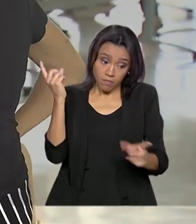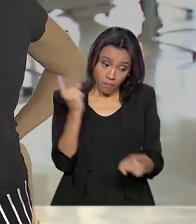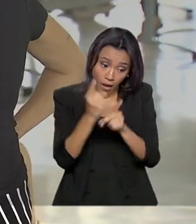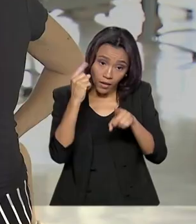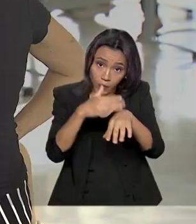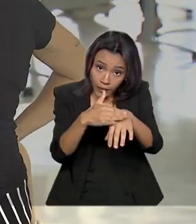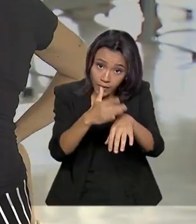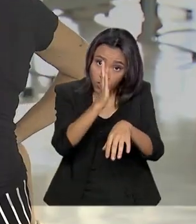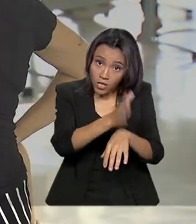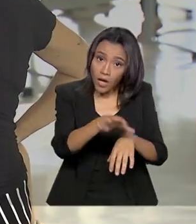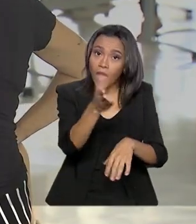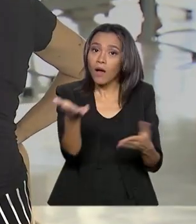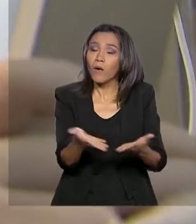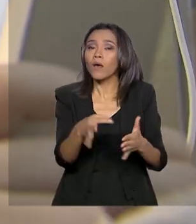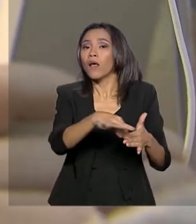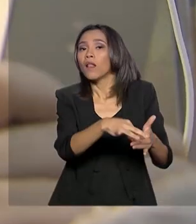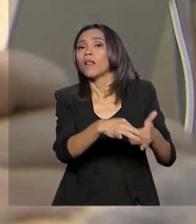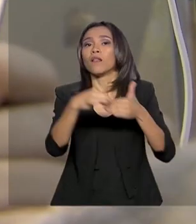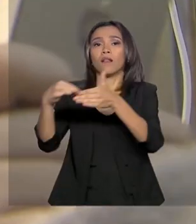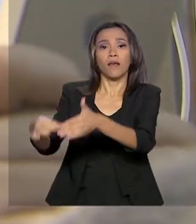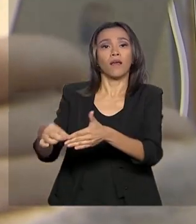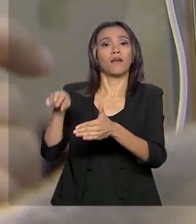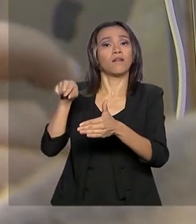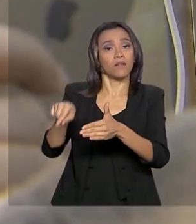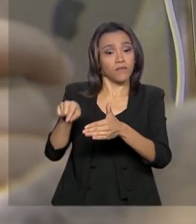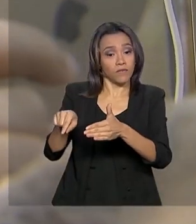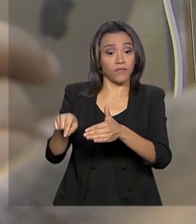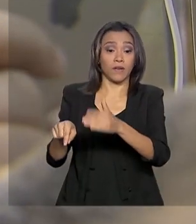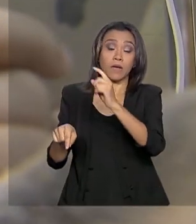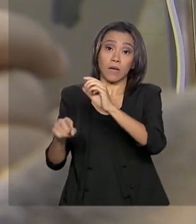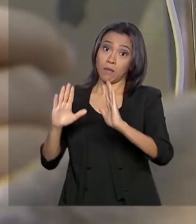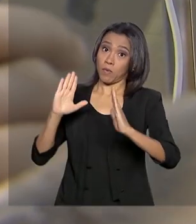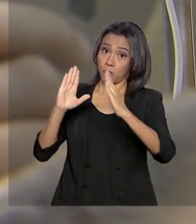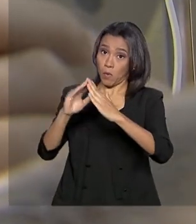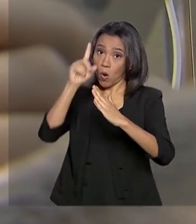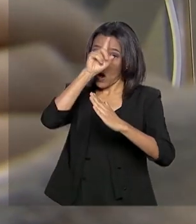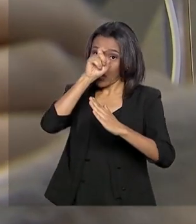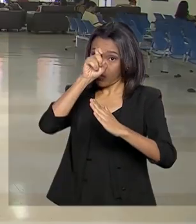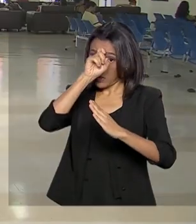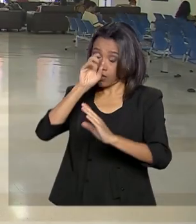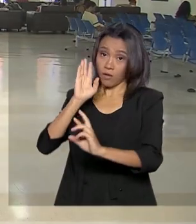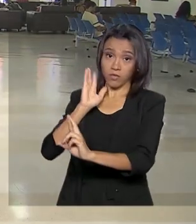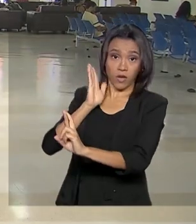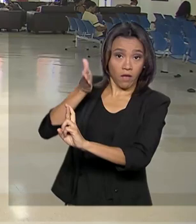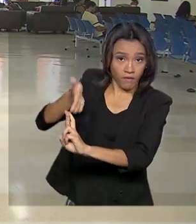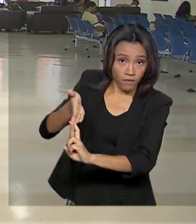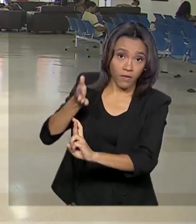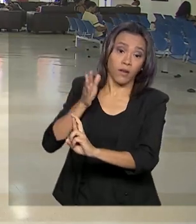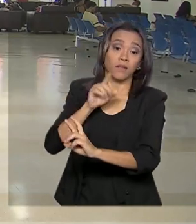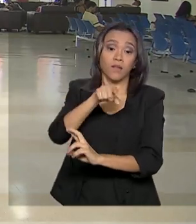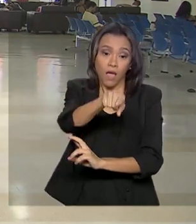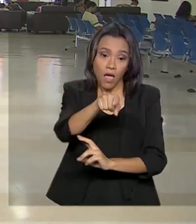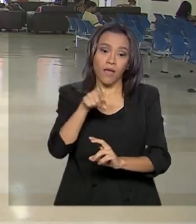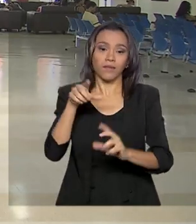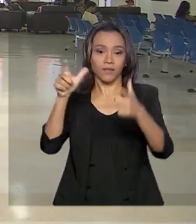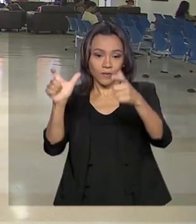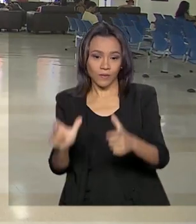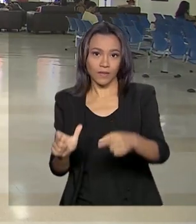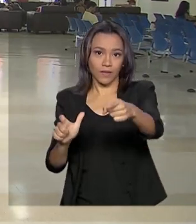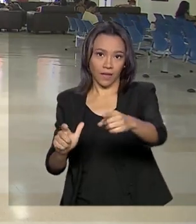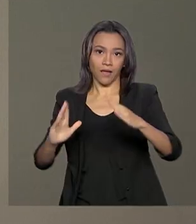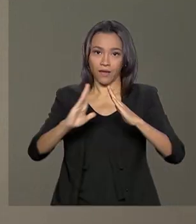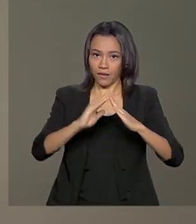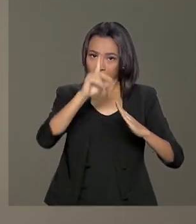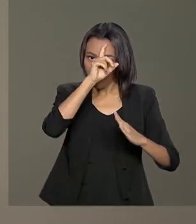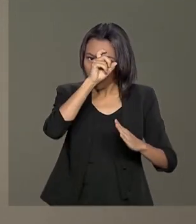próximo passo é encaminhar o paciente para um centro de referência. Foi o que aconteceu com o Vitor, que fez o tratamento no Hospital da Criança de